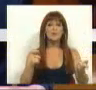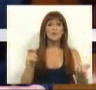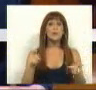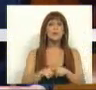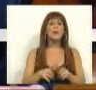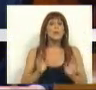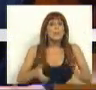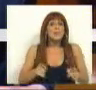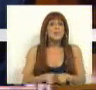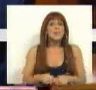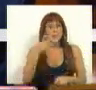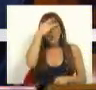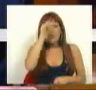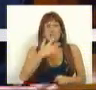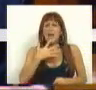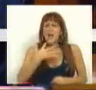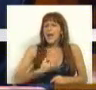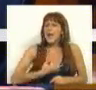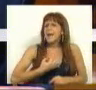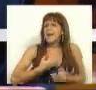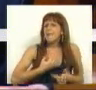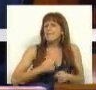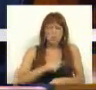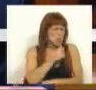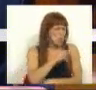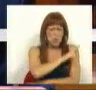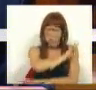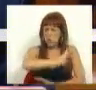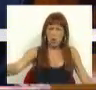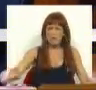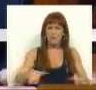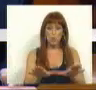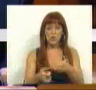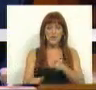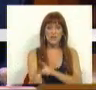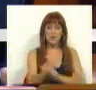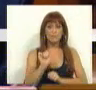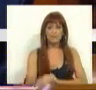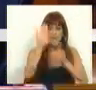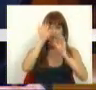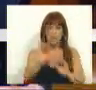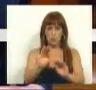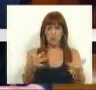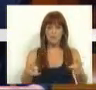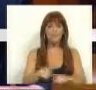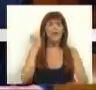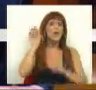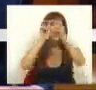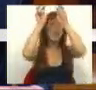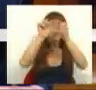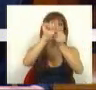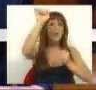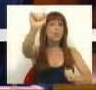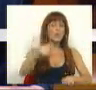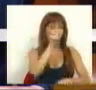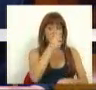mereceu um parecer absolutamente arrasador do Conselho Nacional de Educação. A qualificação